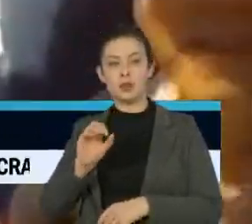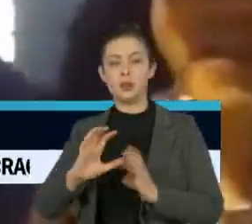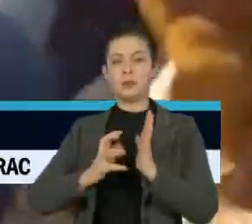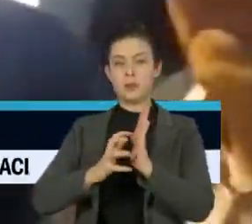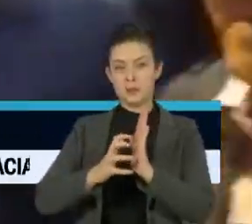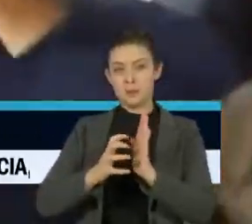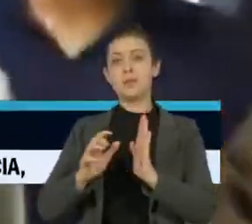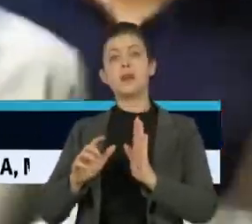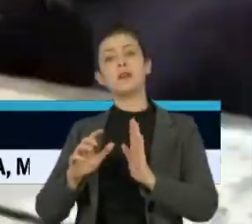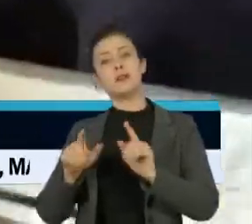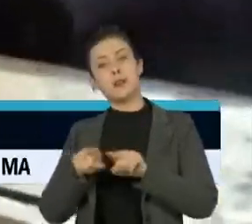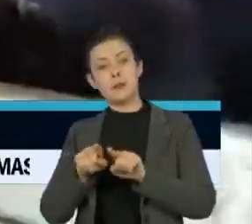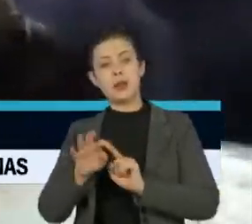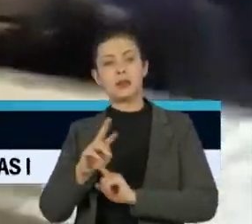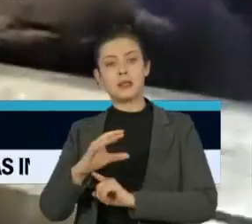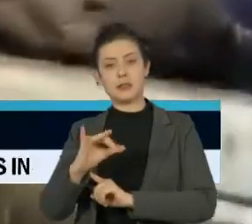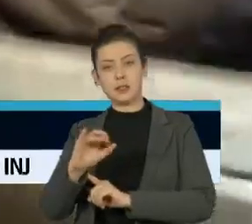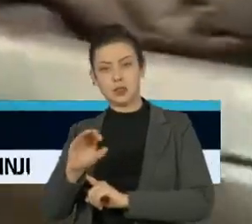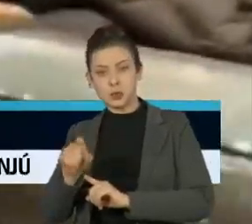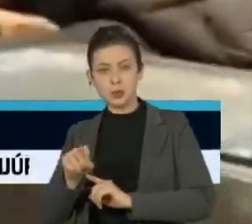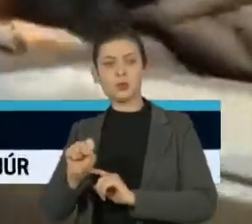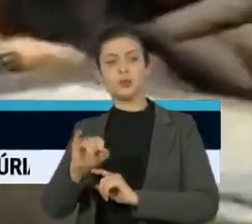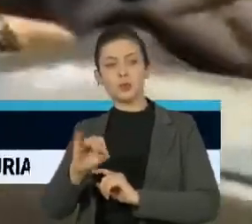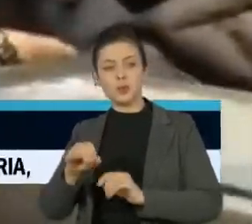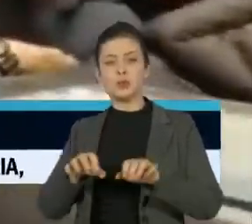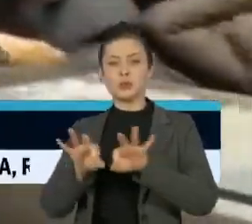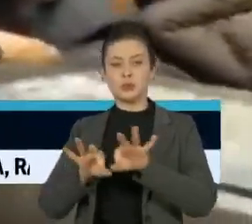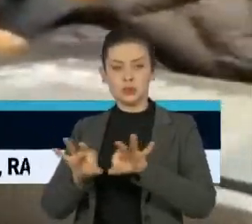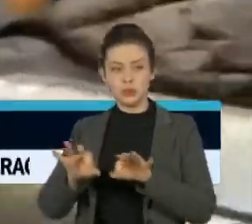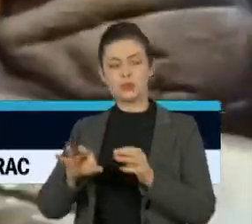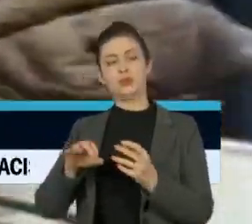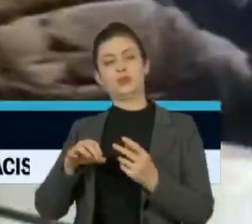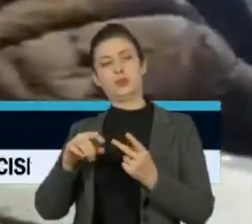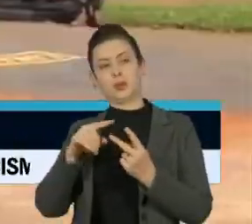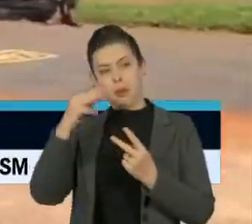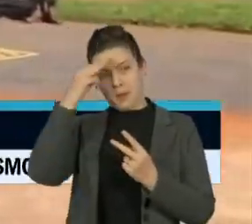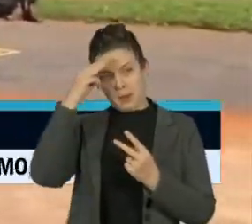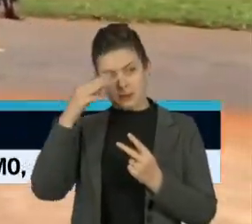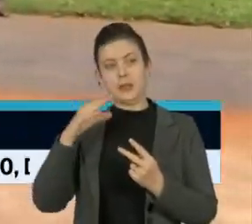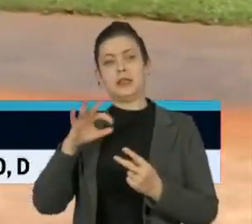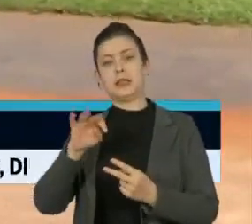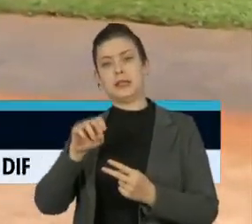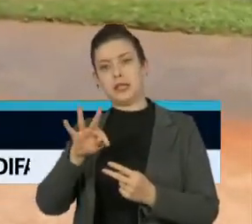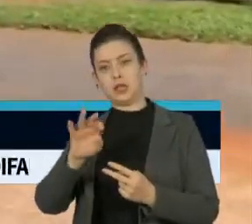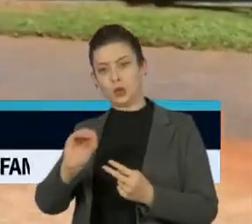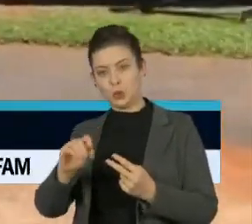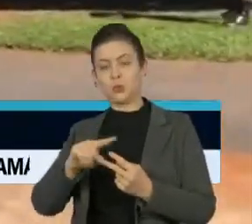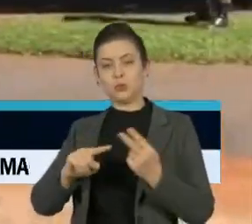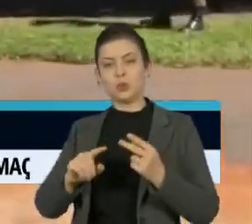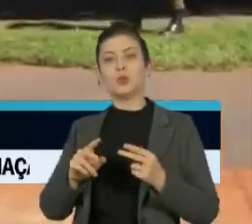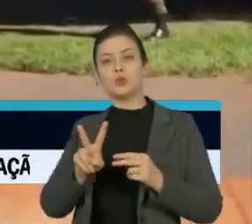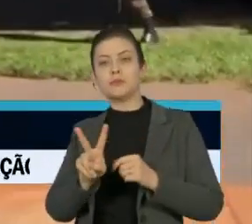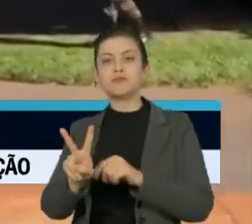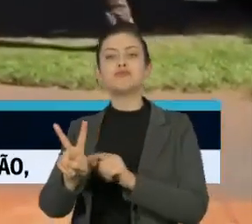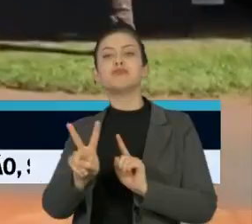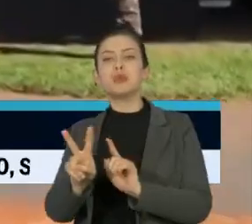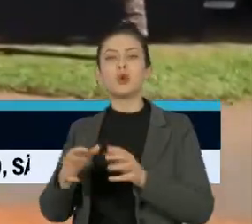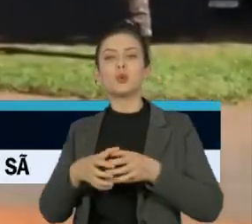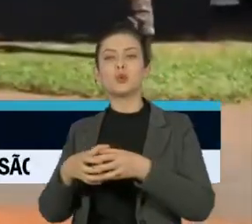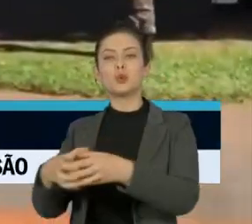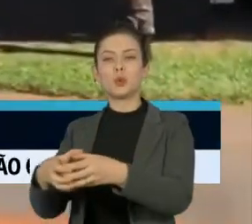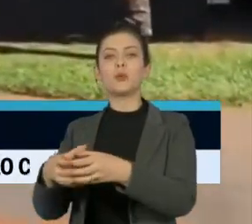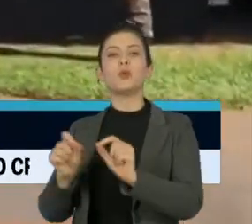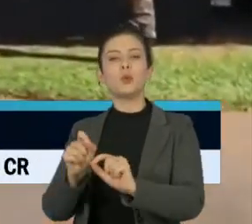ministros Tarcísio Freitas, da Infraestrutura, e Braga Neto, da Casa Civil. Depois, Bolsonaro seguiu com a comitiva para uma